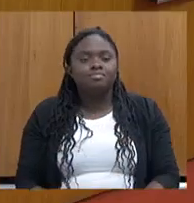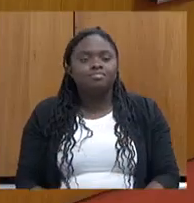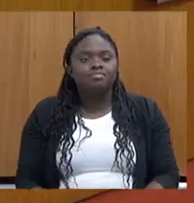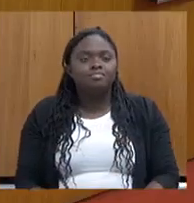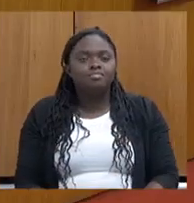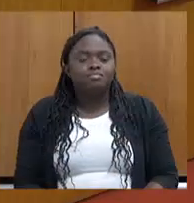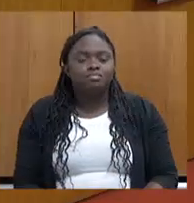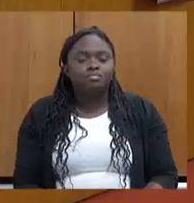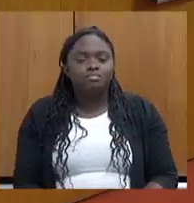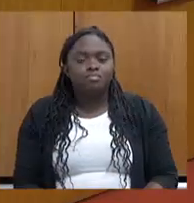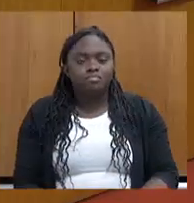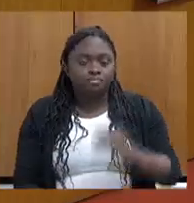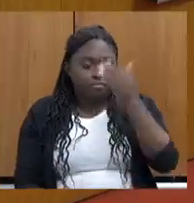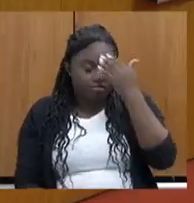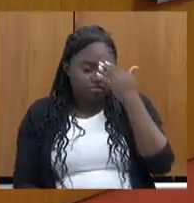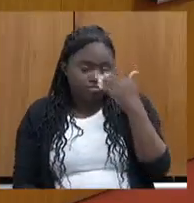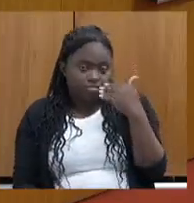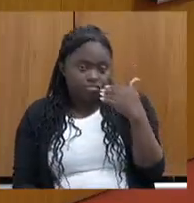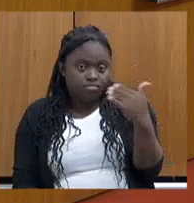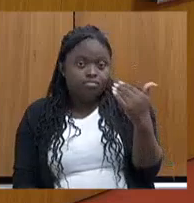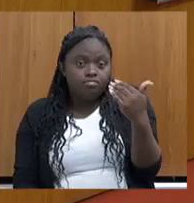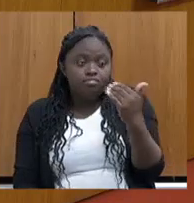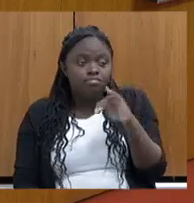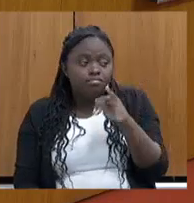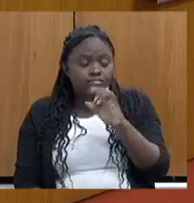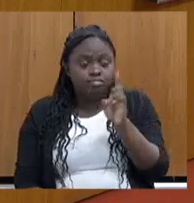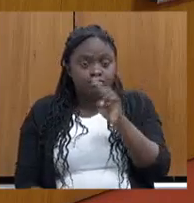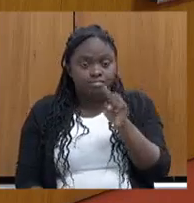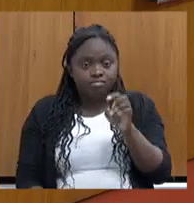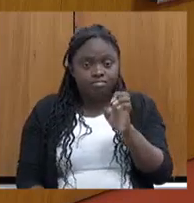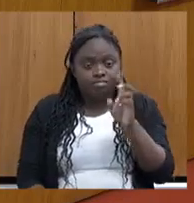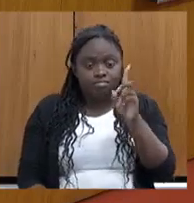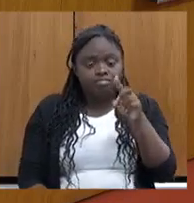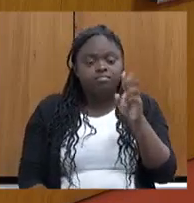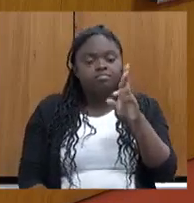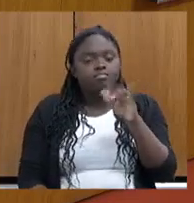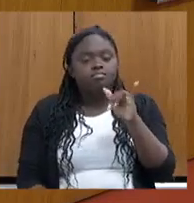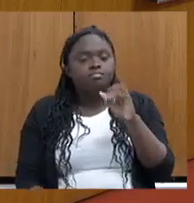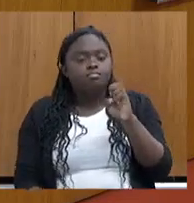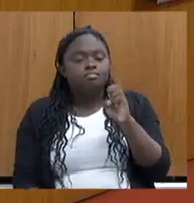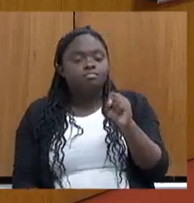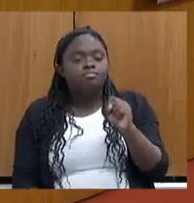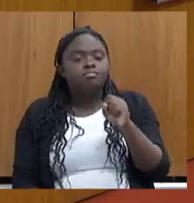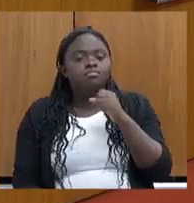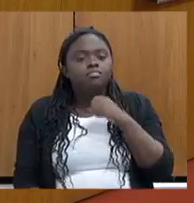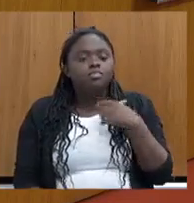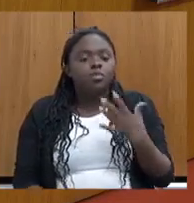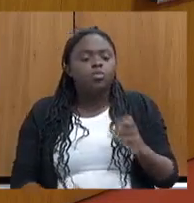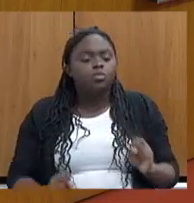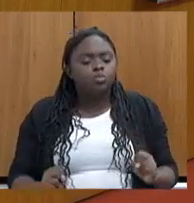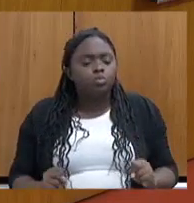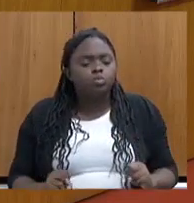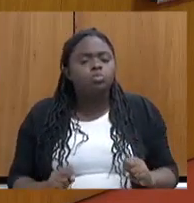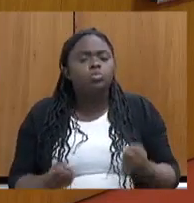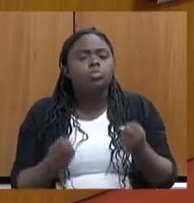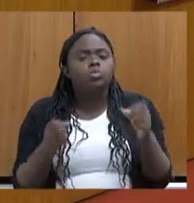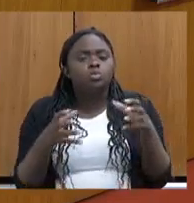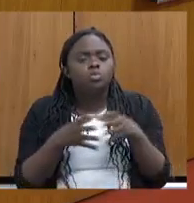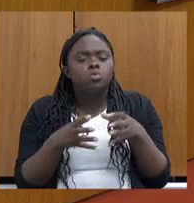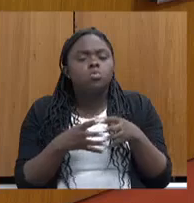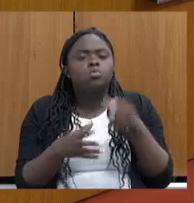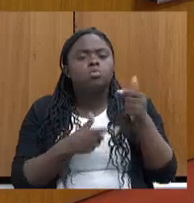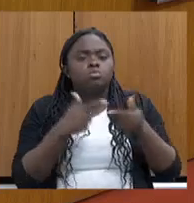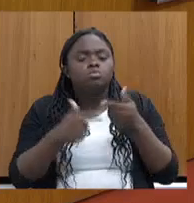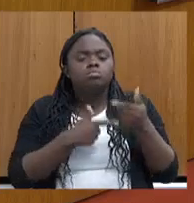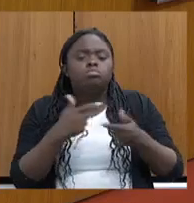Obrigada, deputado Zé Reis. Obrigada em nome de toda a equipe da CDESI. É um esforço conjunto, é um trabalho de equipe que